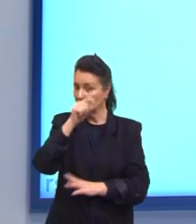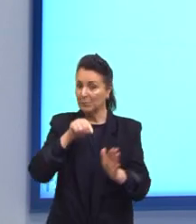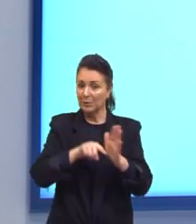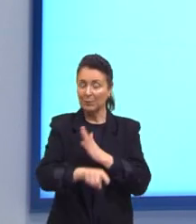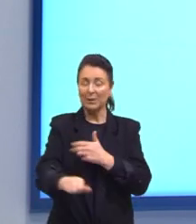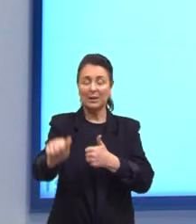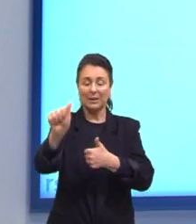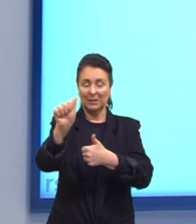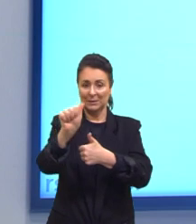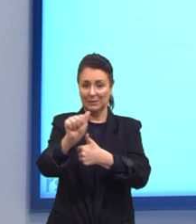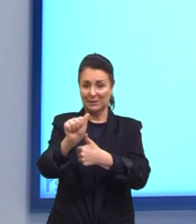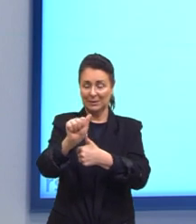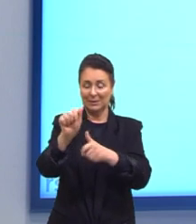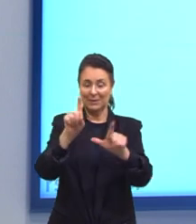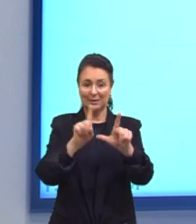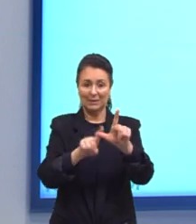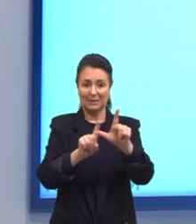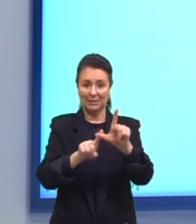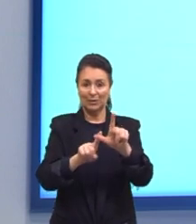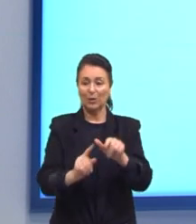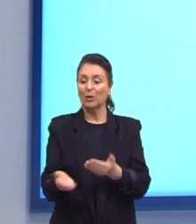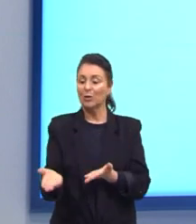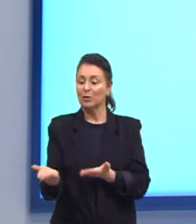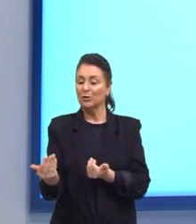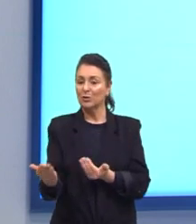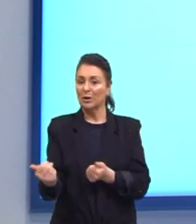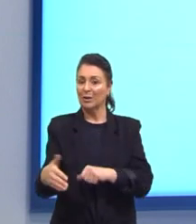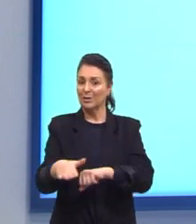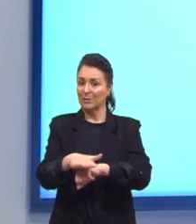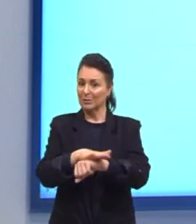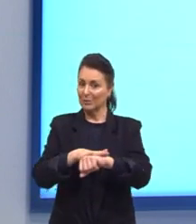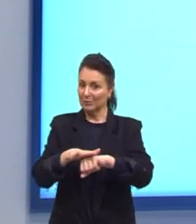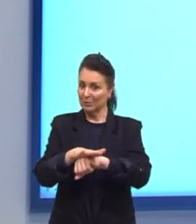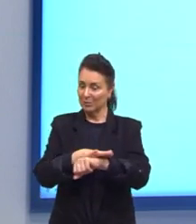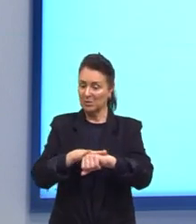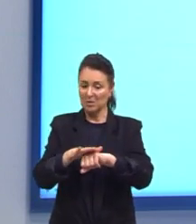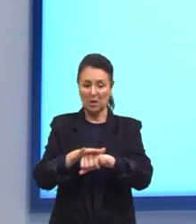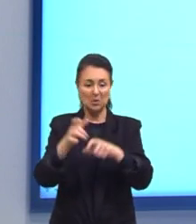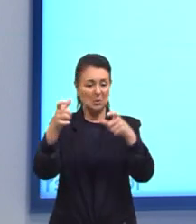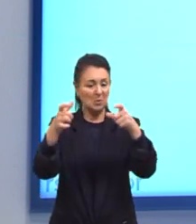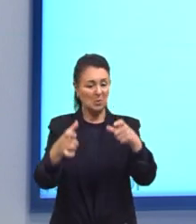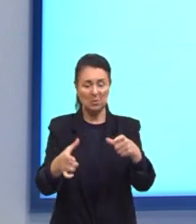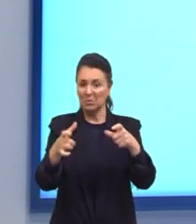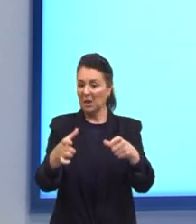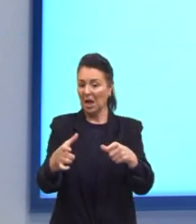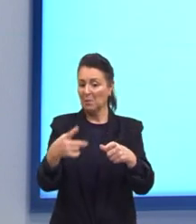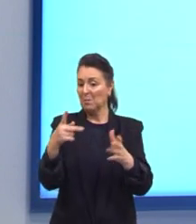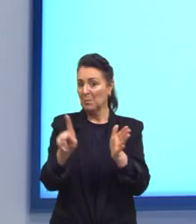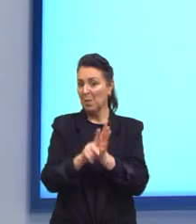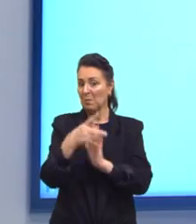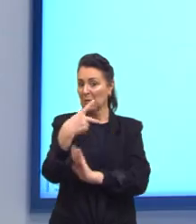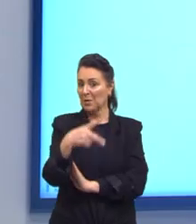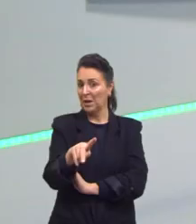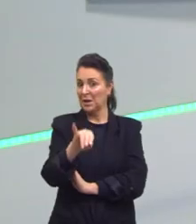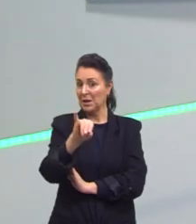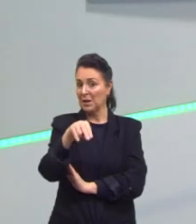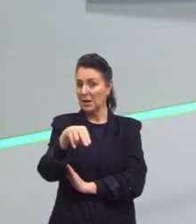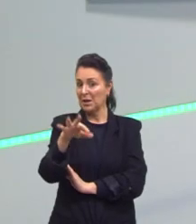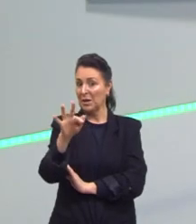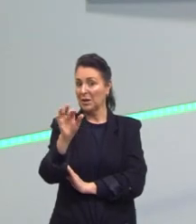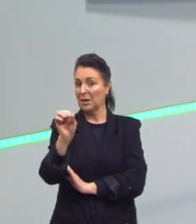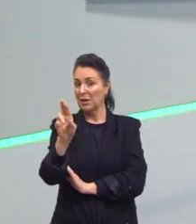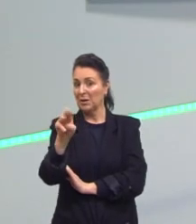letra A Jovens em situação de conversa informal Esses jovens aí que estão